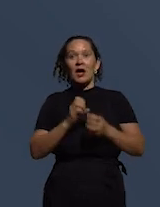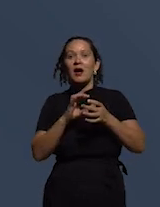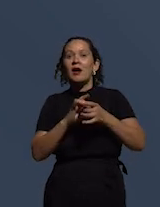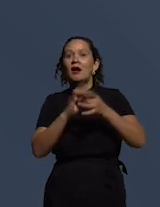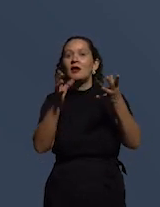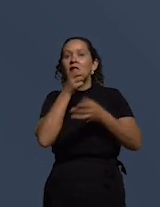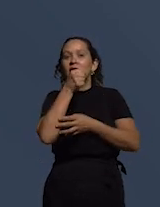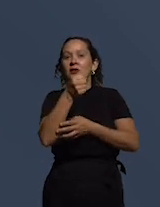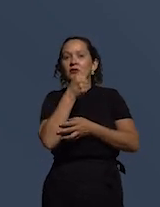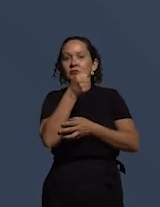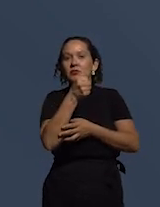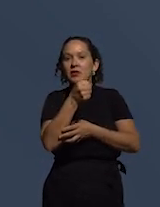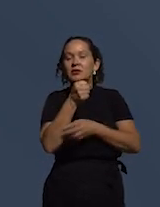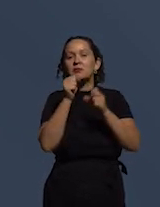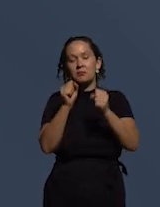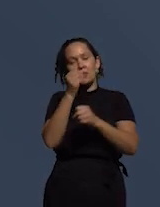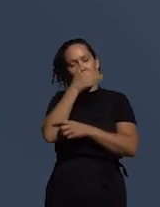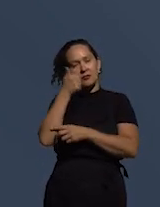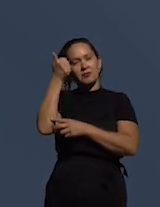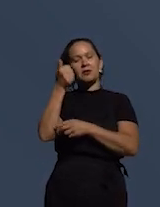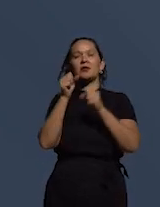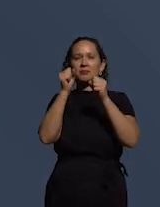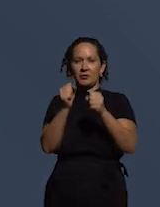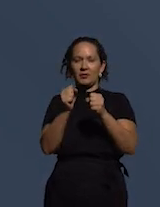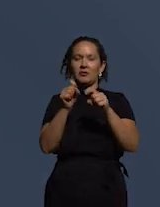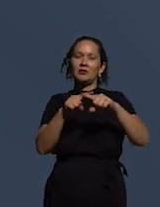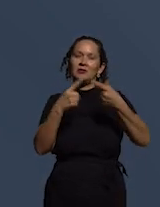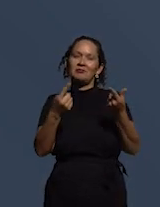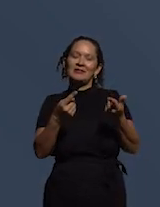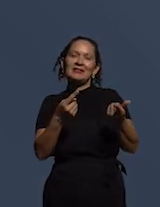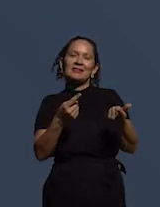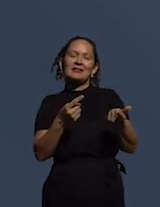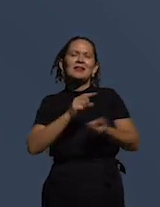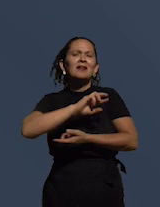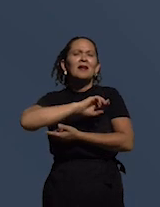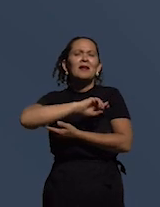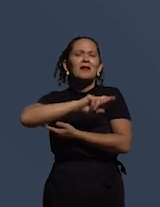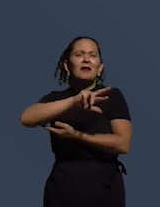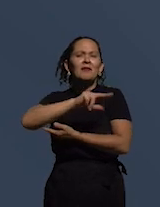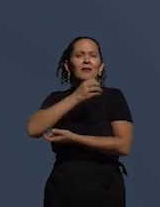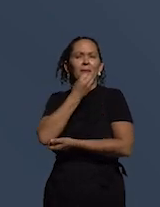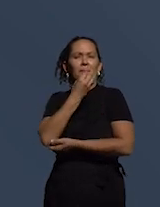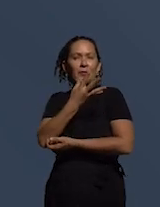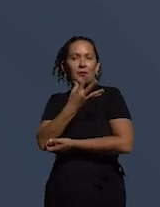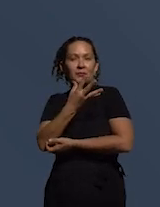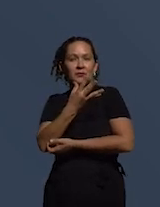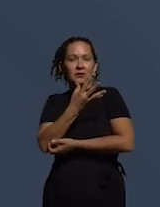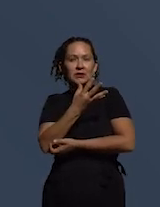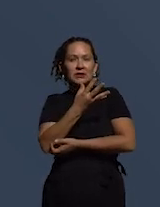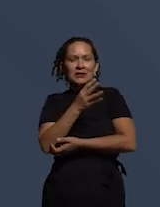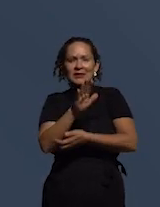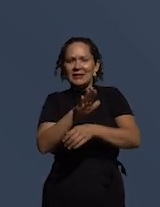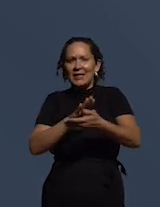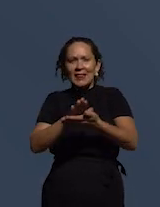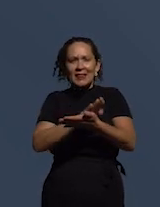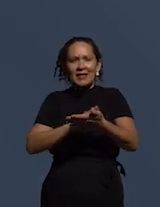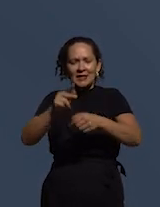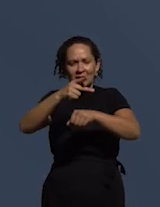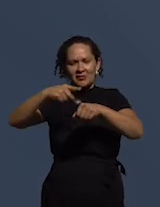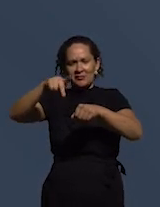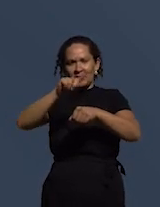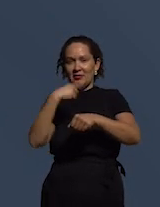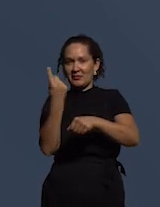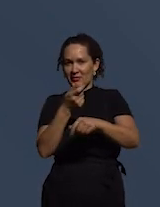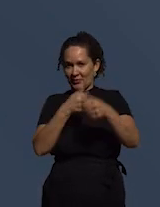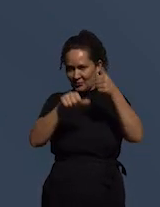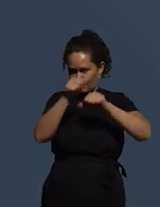é um fator que pode ser melhorado mas é um fator que não é tão bom em praticamente nenhum dos países que a gente analisou tanto na